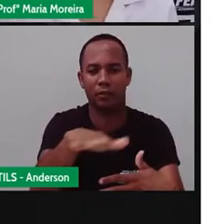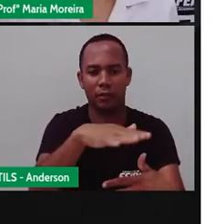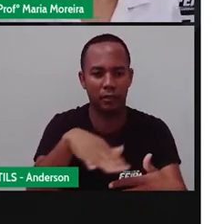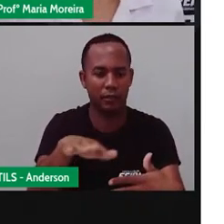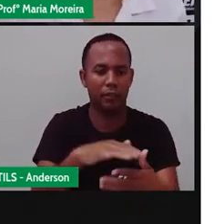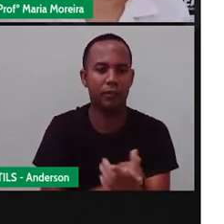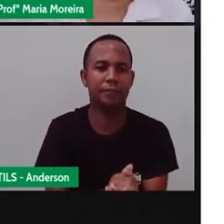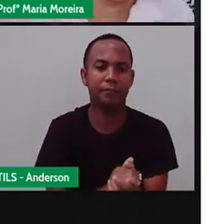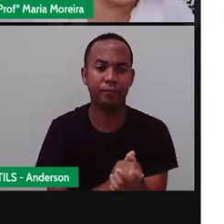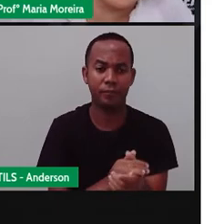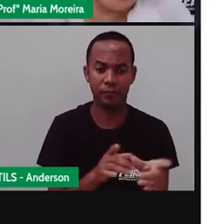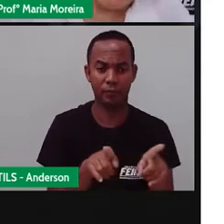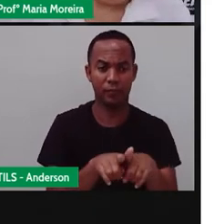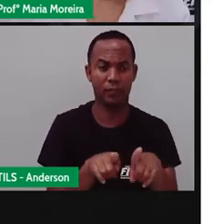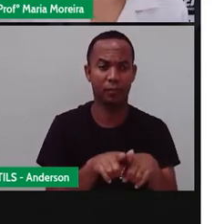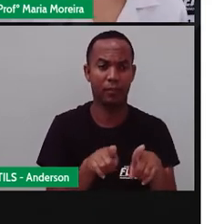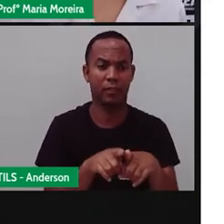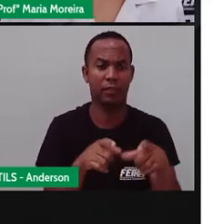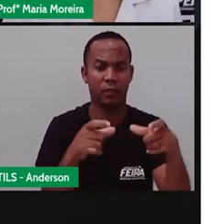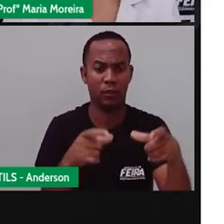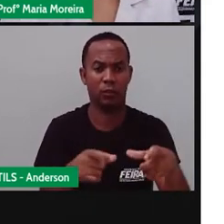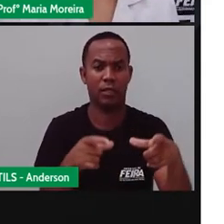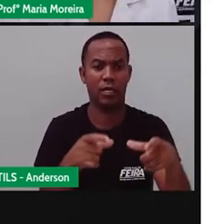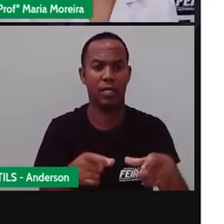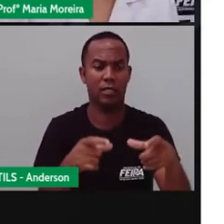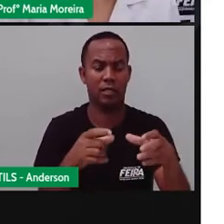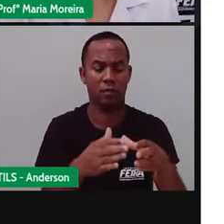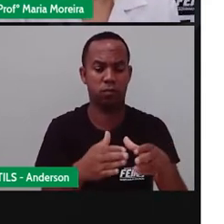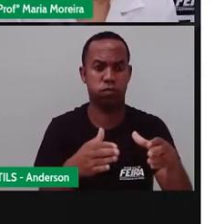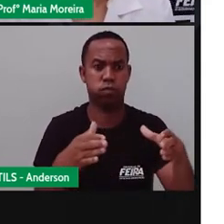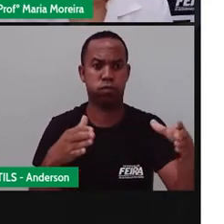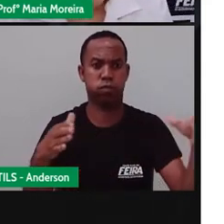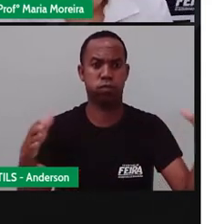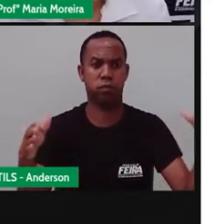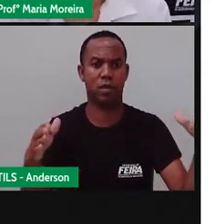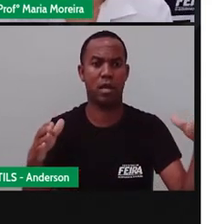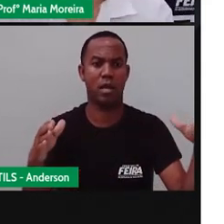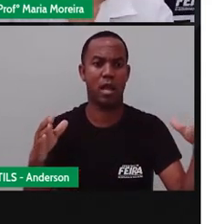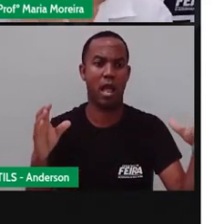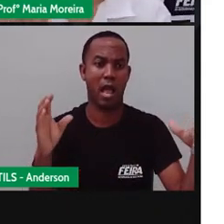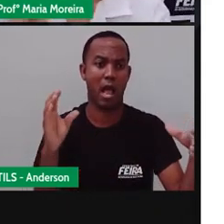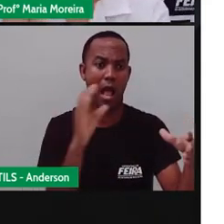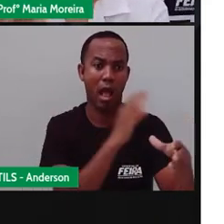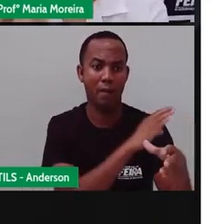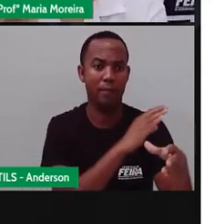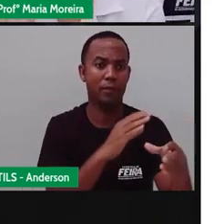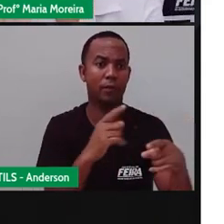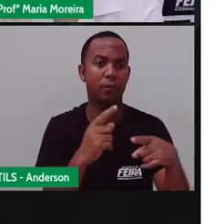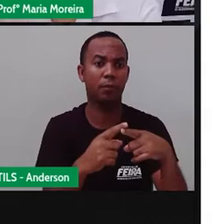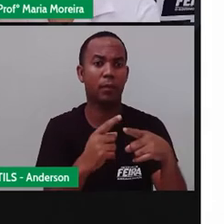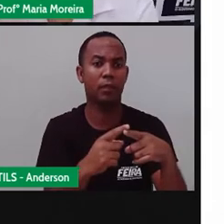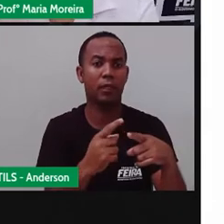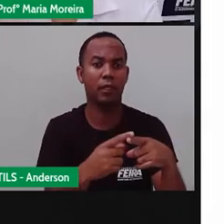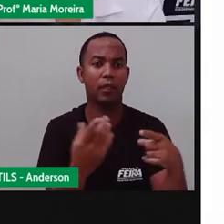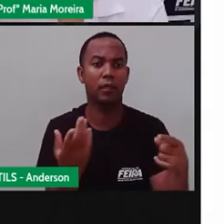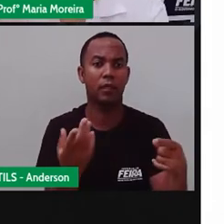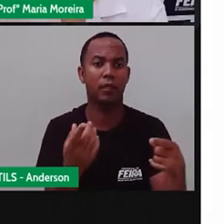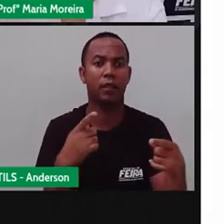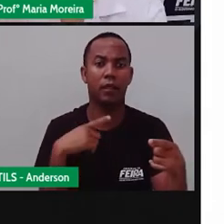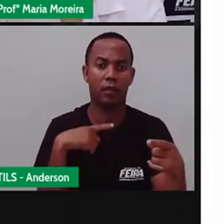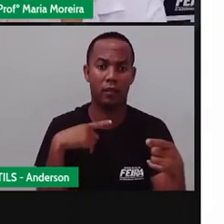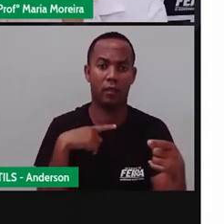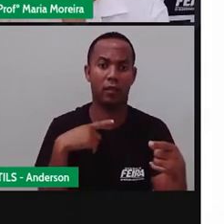bairros, na verdade, eles crescem mais rápido do que outros. Por quê? Justamente por conta dessa característica dele.